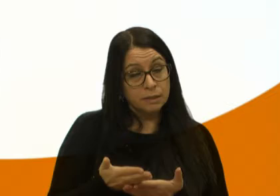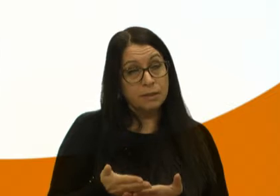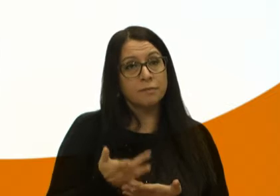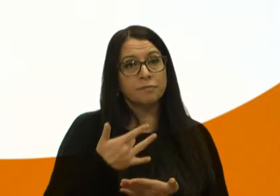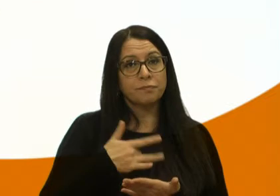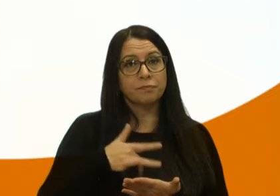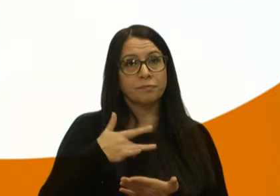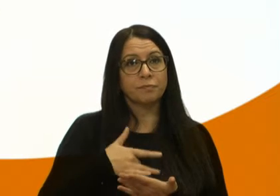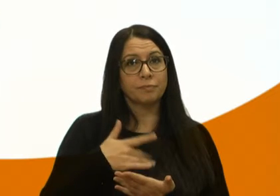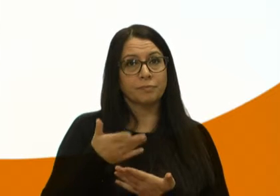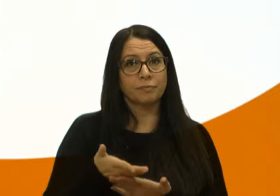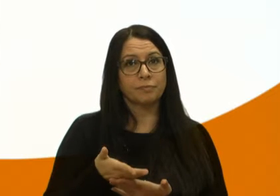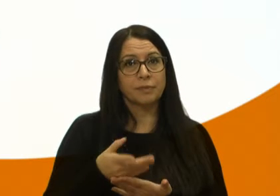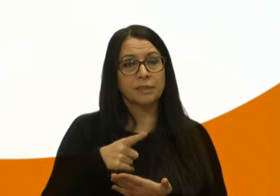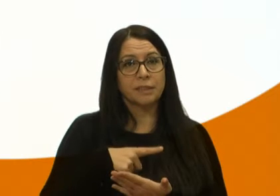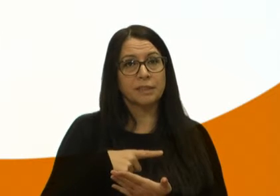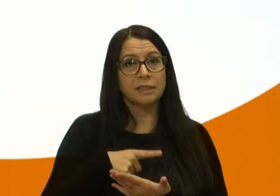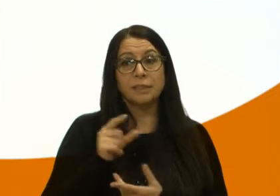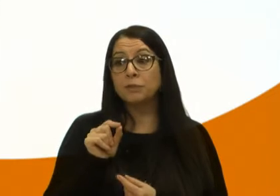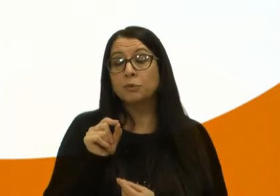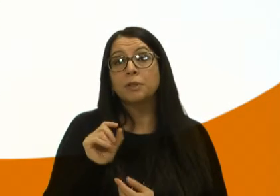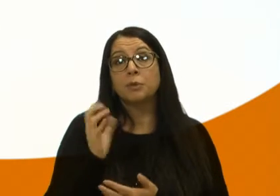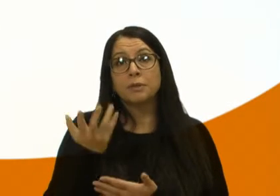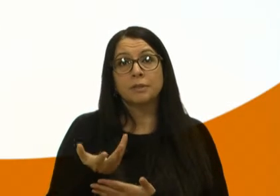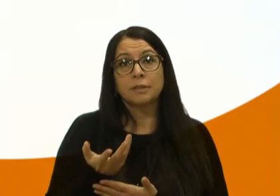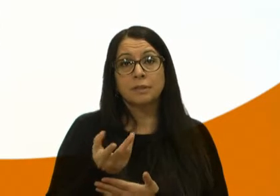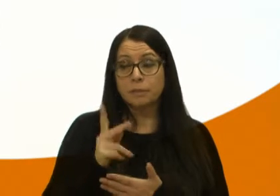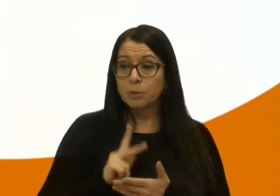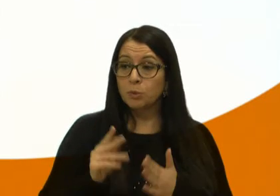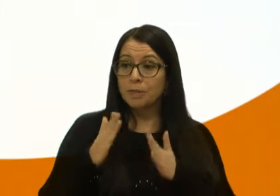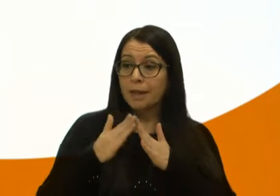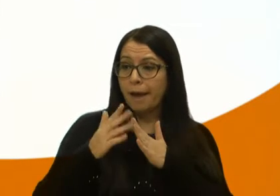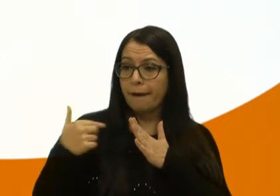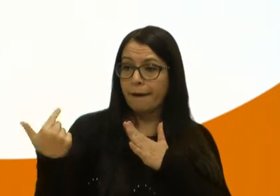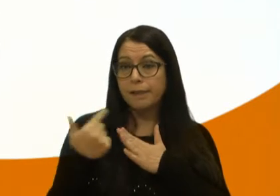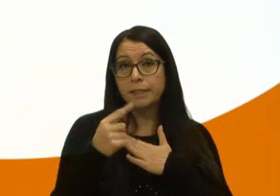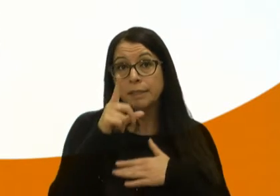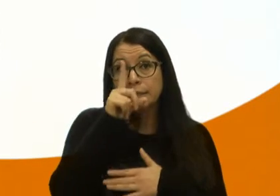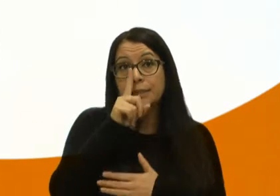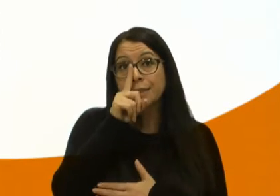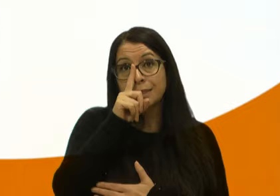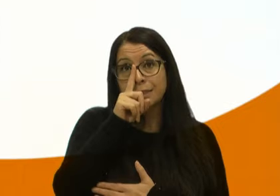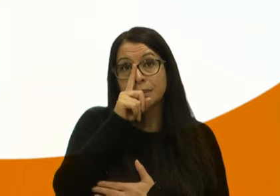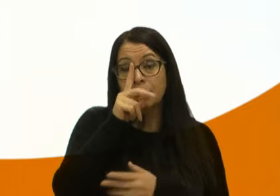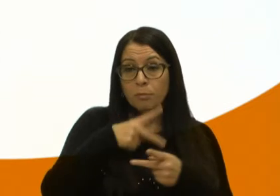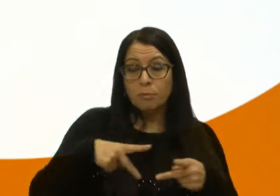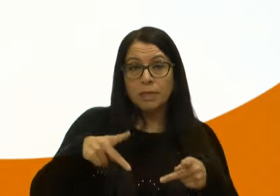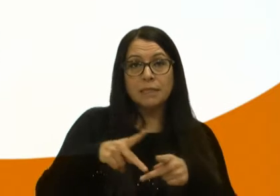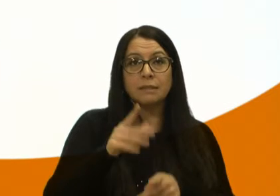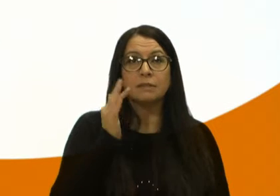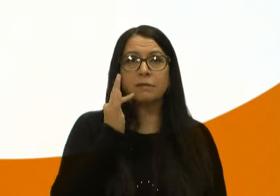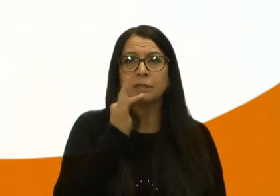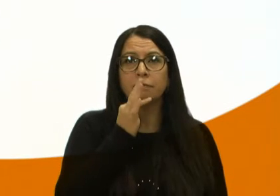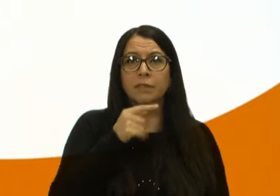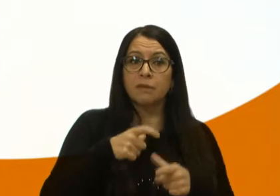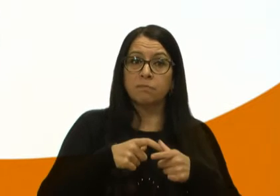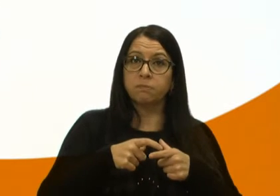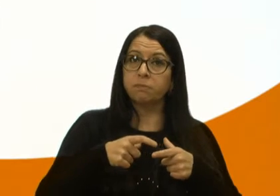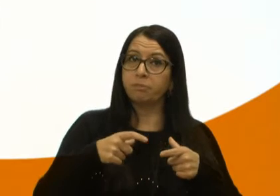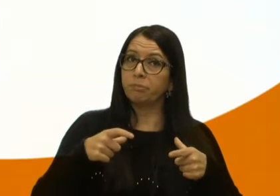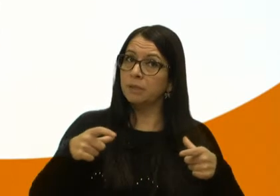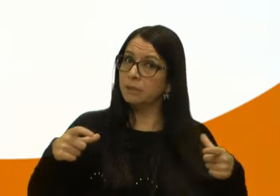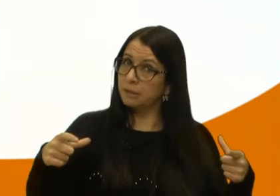infelizmente, hoje nós temos essa situação em que os moradores estão em risco, a população de Forqueta vem aumentando,